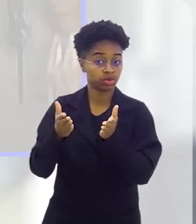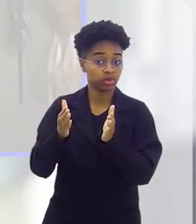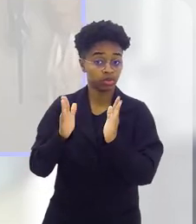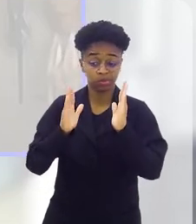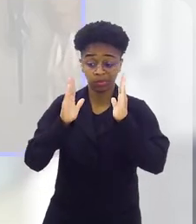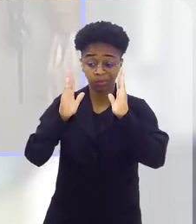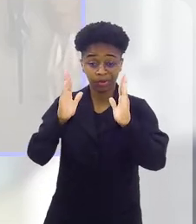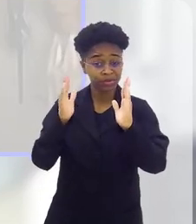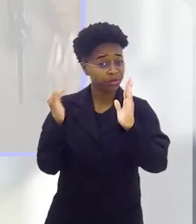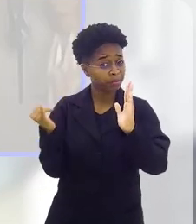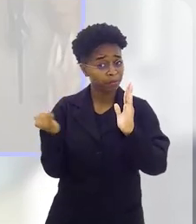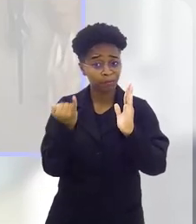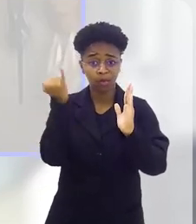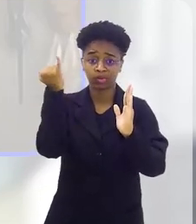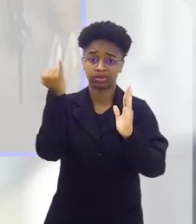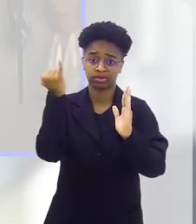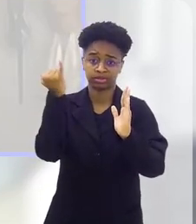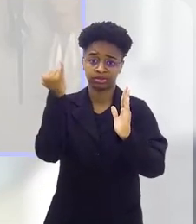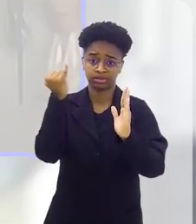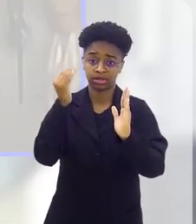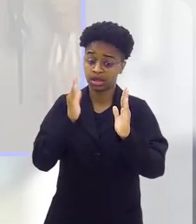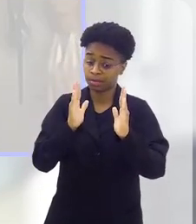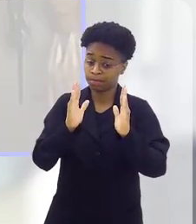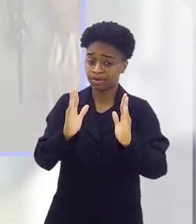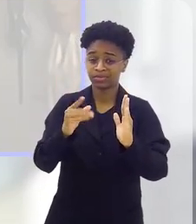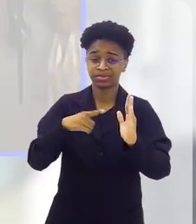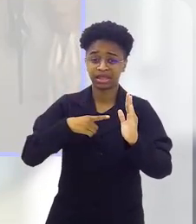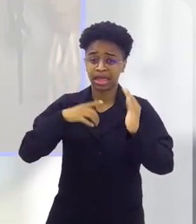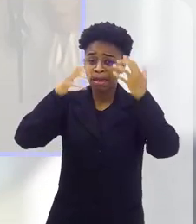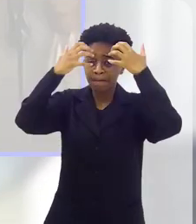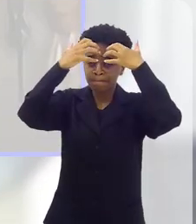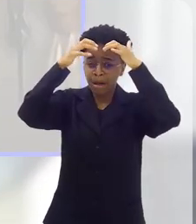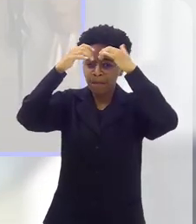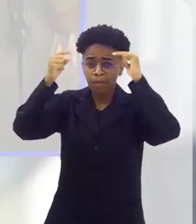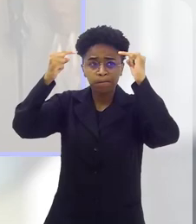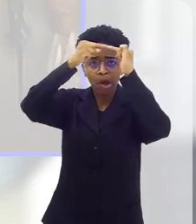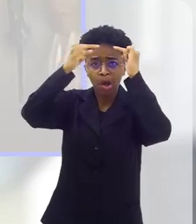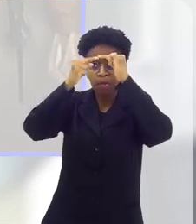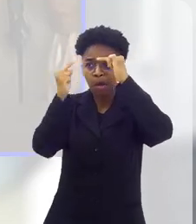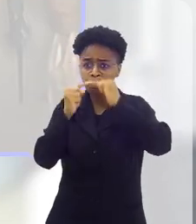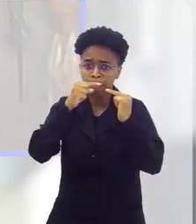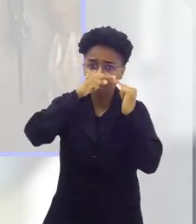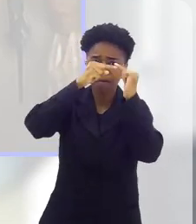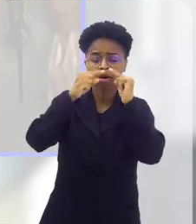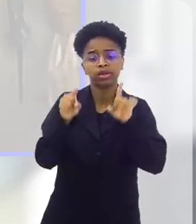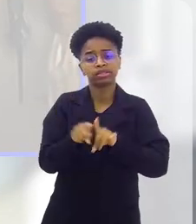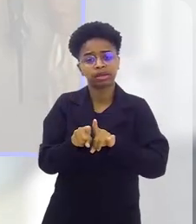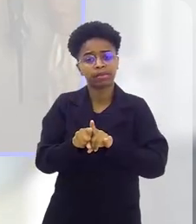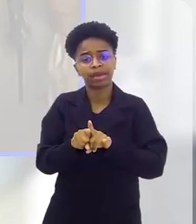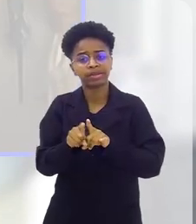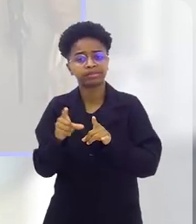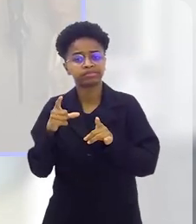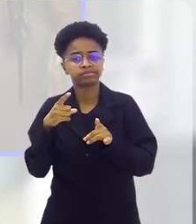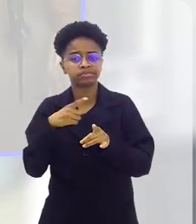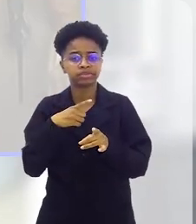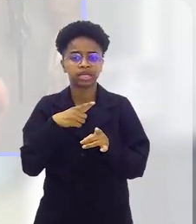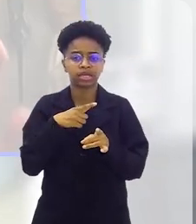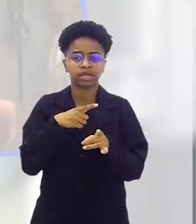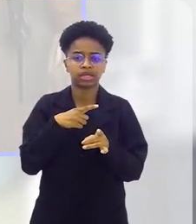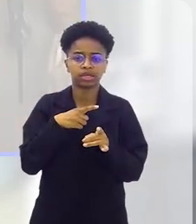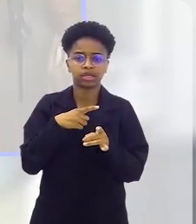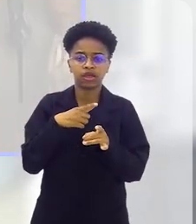muito valioso, num momento em que várias redes neurais estão se formando, várias redes